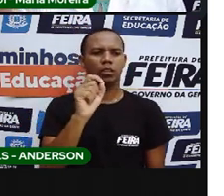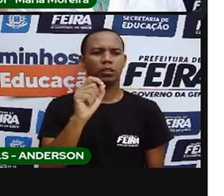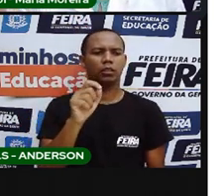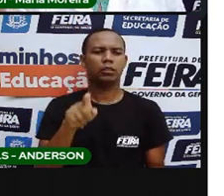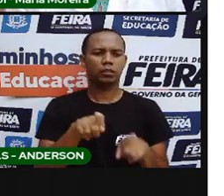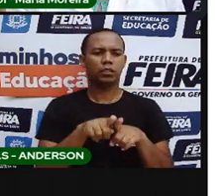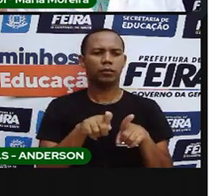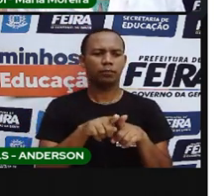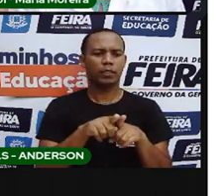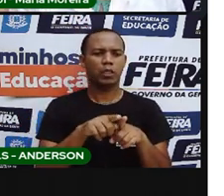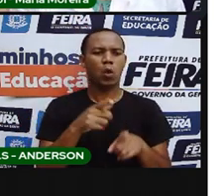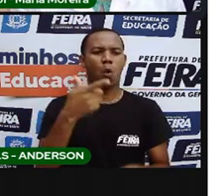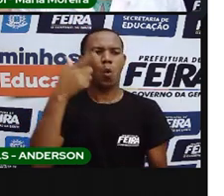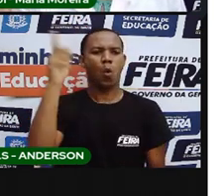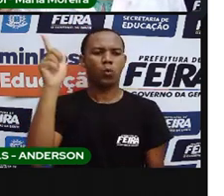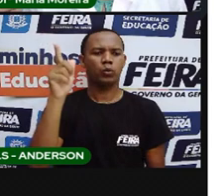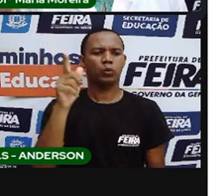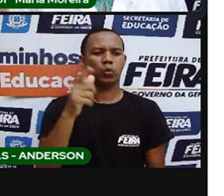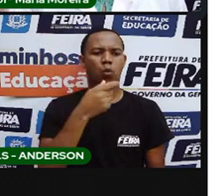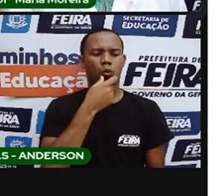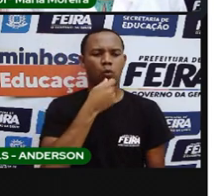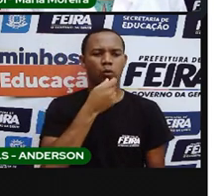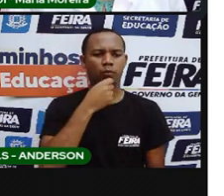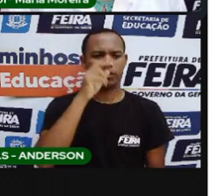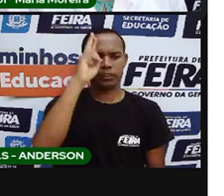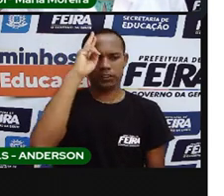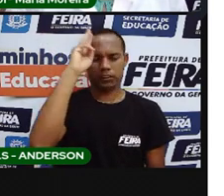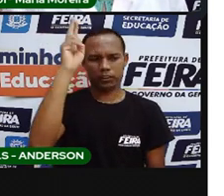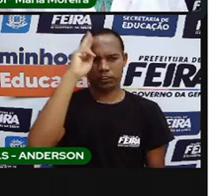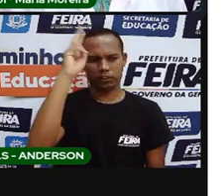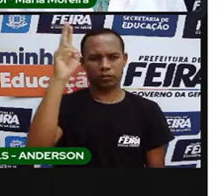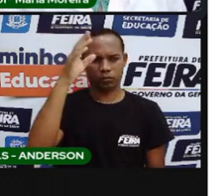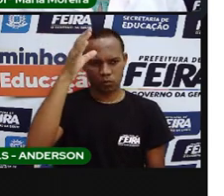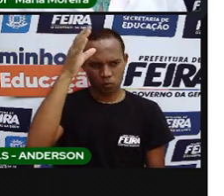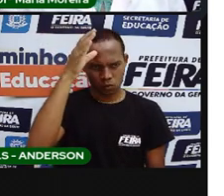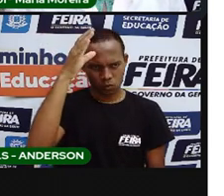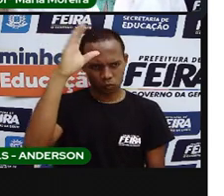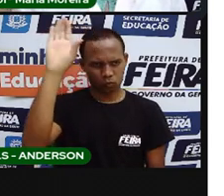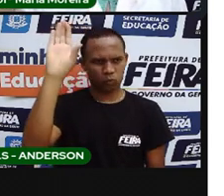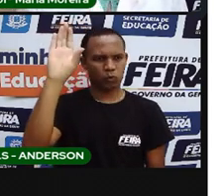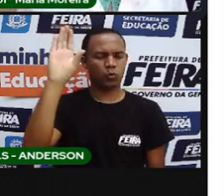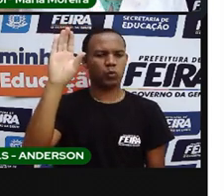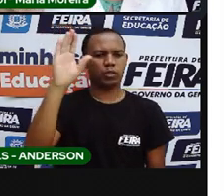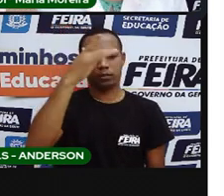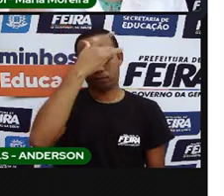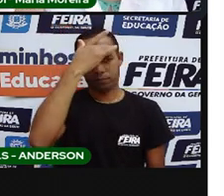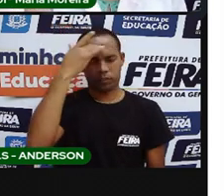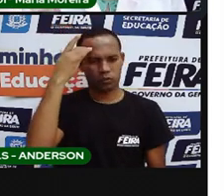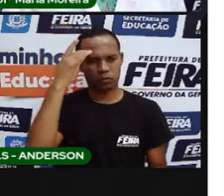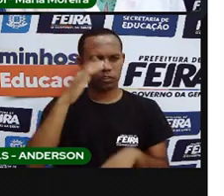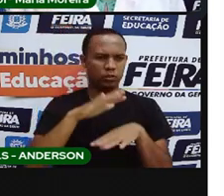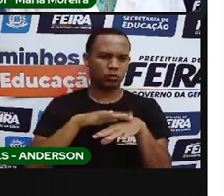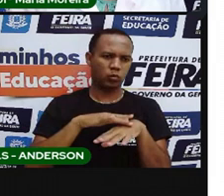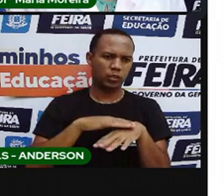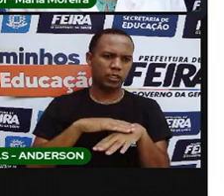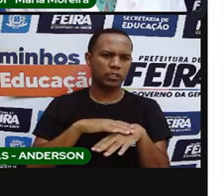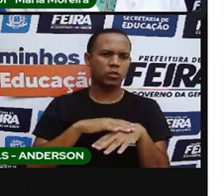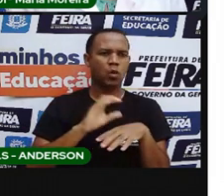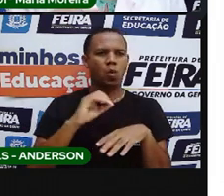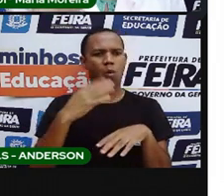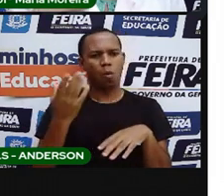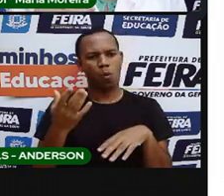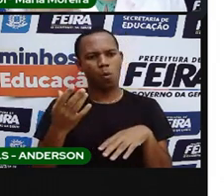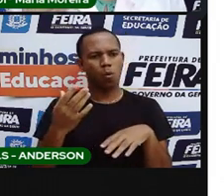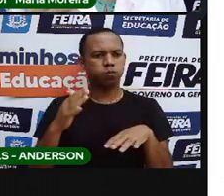existia o líder religioso, que era aquela pessoa, ó, tem alguém doente, a pessoa que faz os rituais,